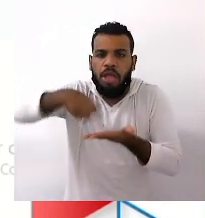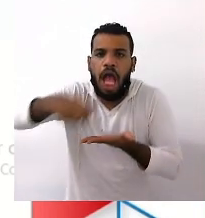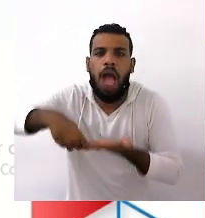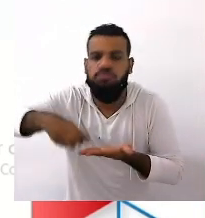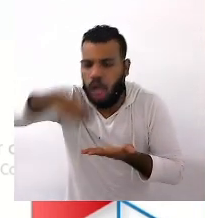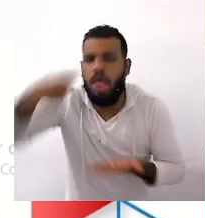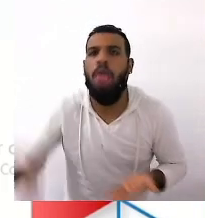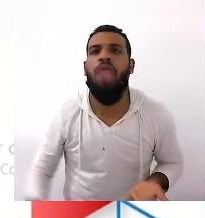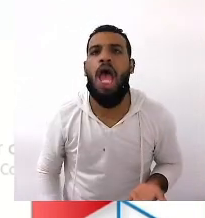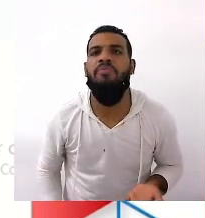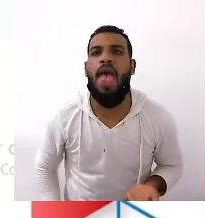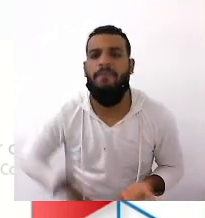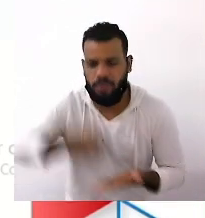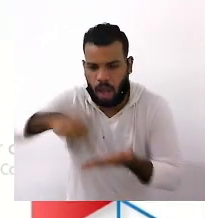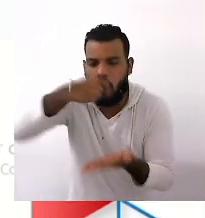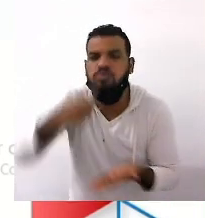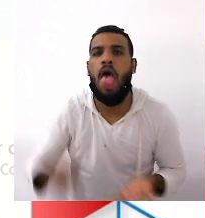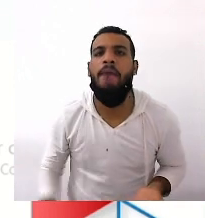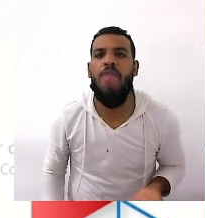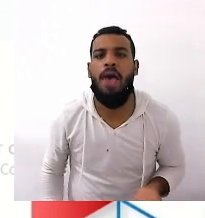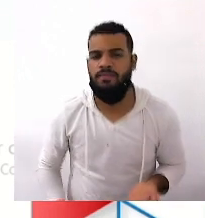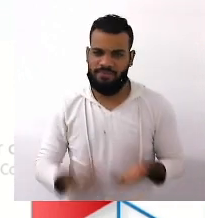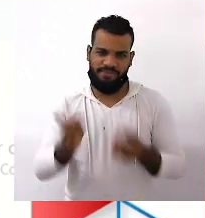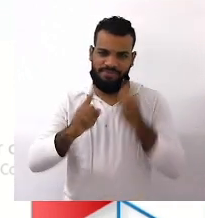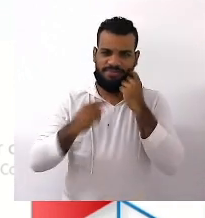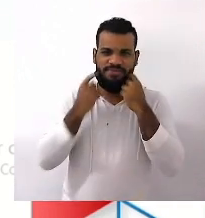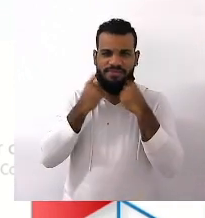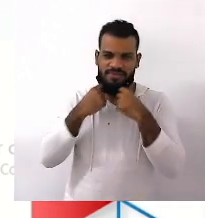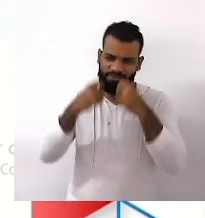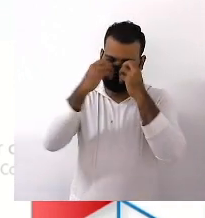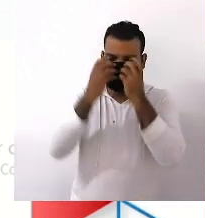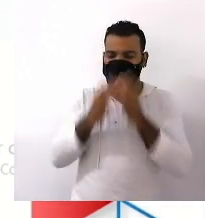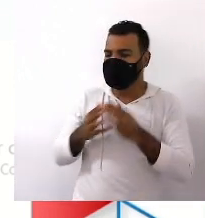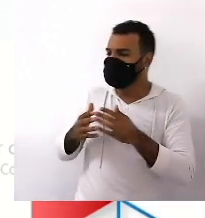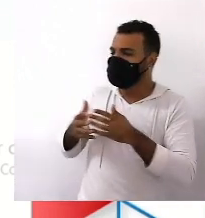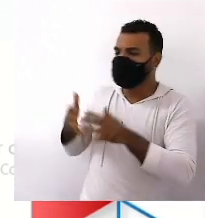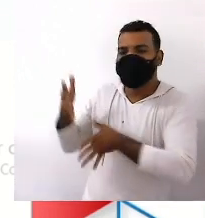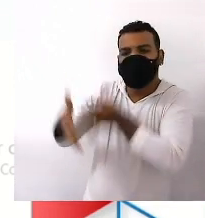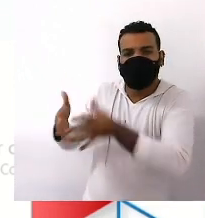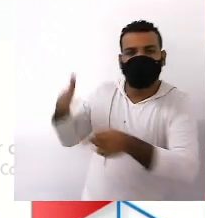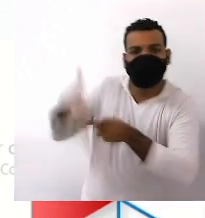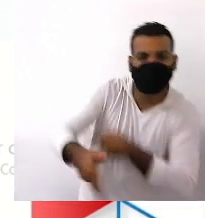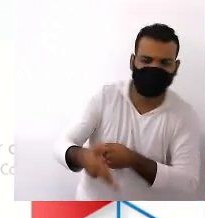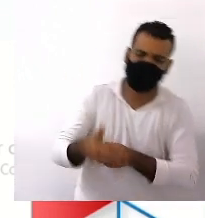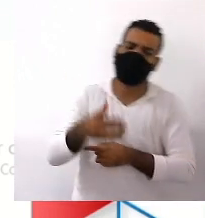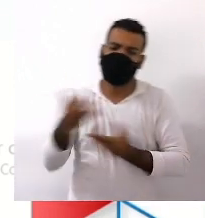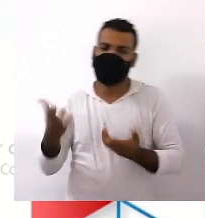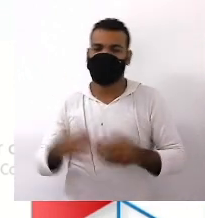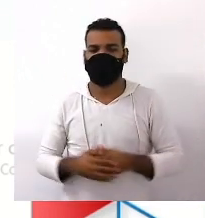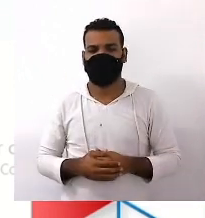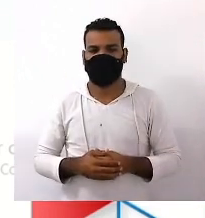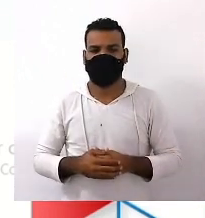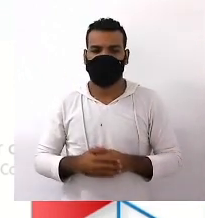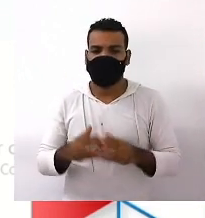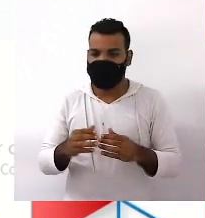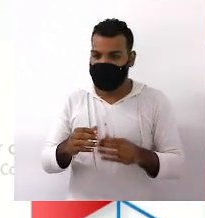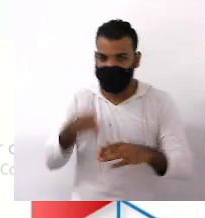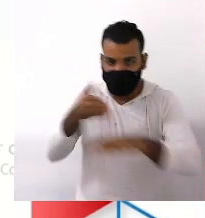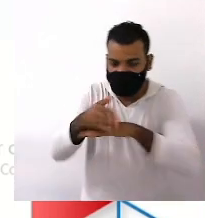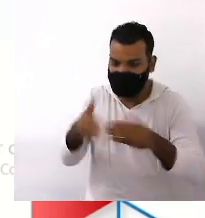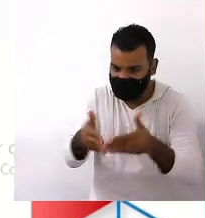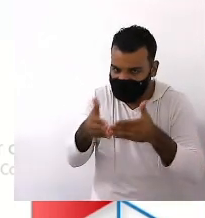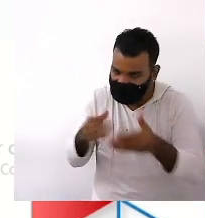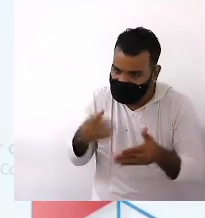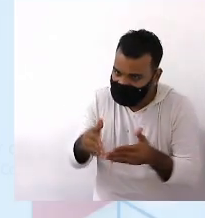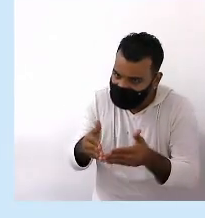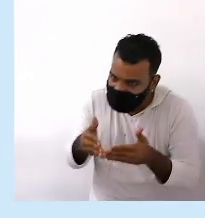Não falar ao mesmo tempo Que outra pessoa Perder licença Para entrar em algum lugar Cumprimentar as pessoas Ou seja Isso não está inscrito Em nenhum